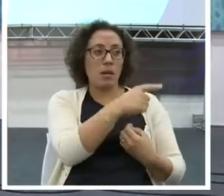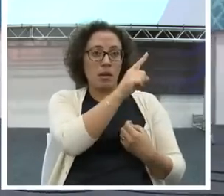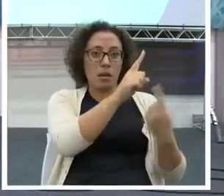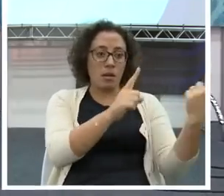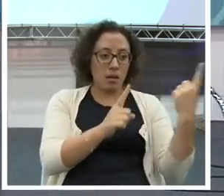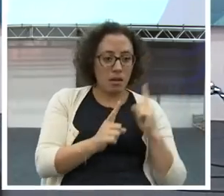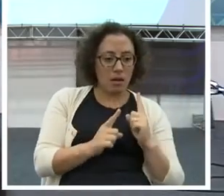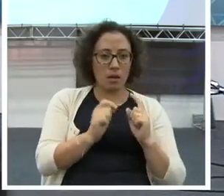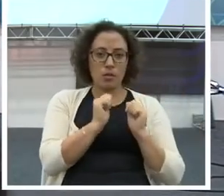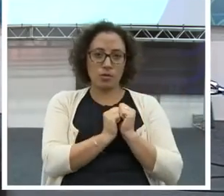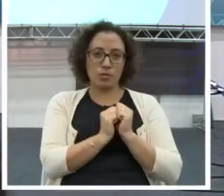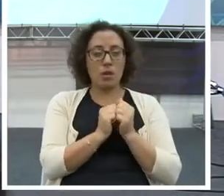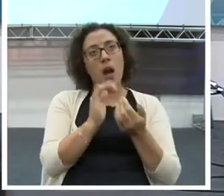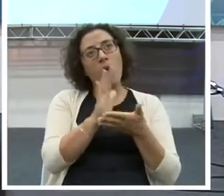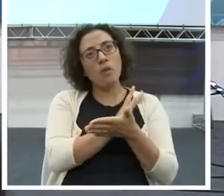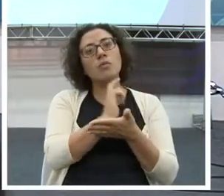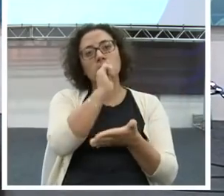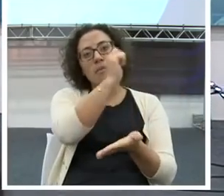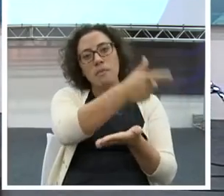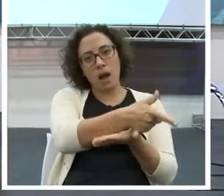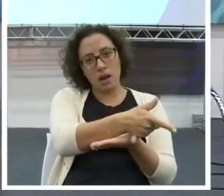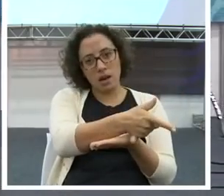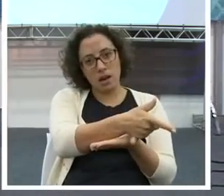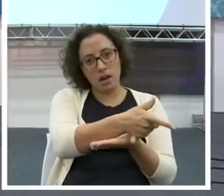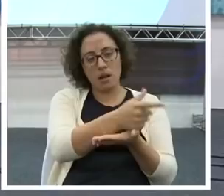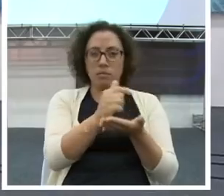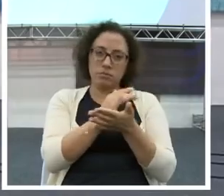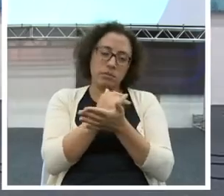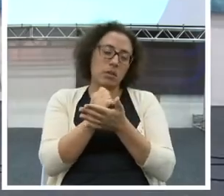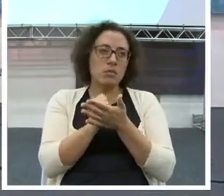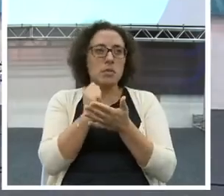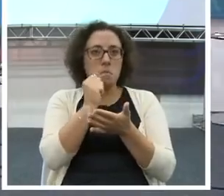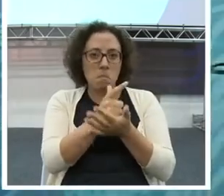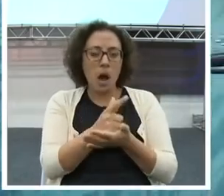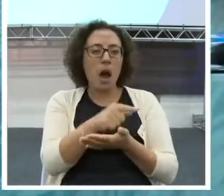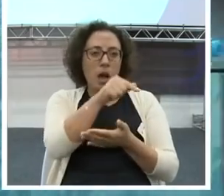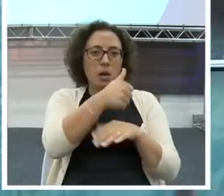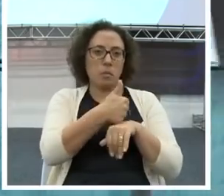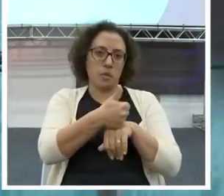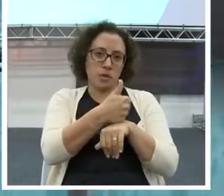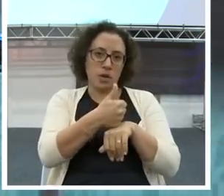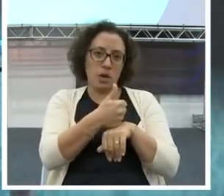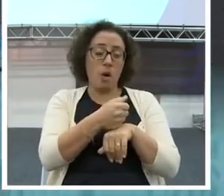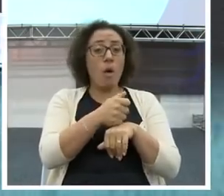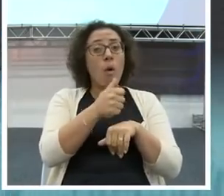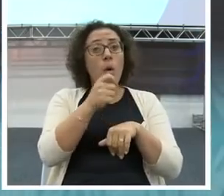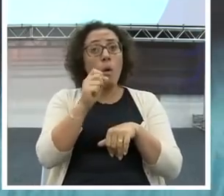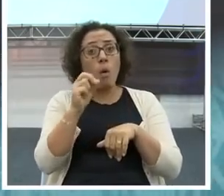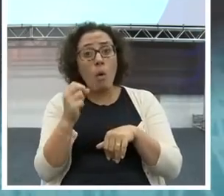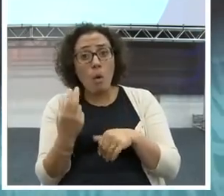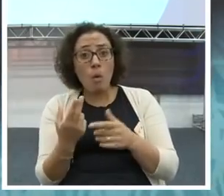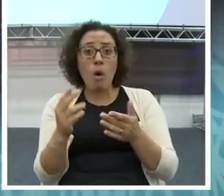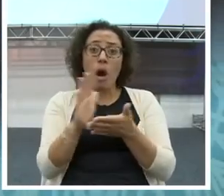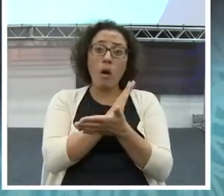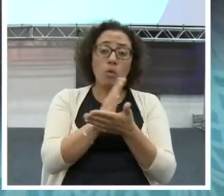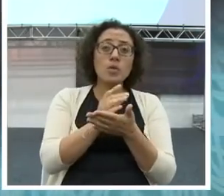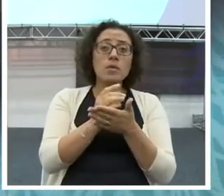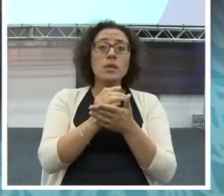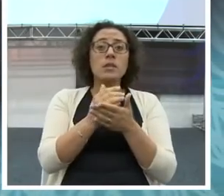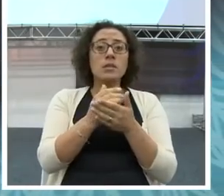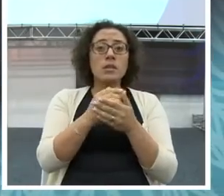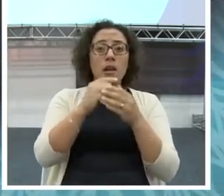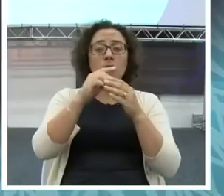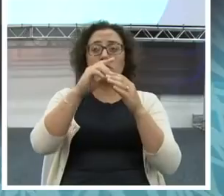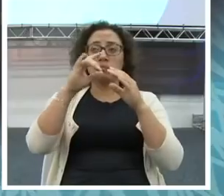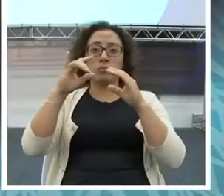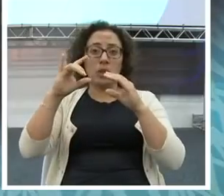Alguns você contrata. Você paga. Coaches. Consultores. Outros você segue em mídia social. Outros você